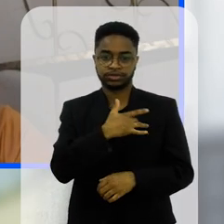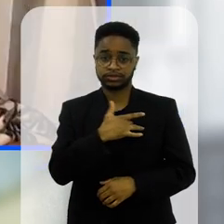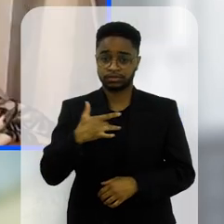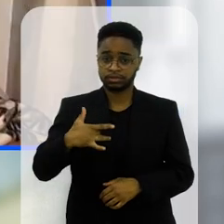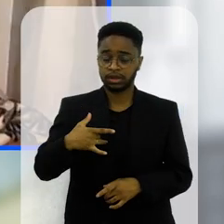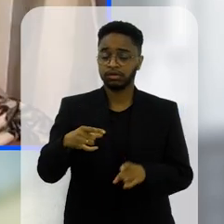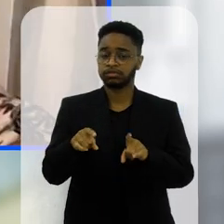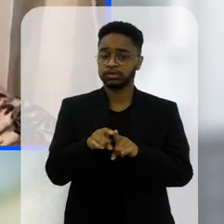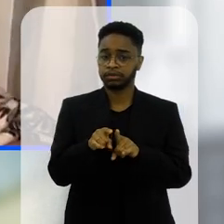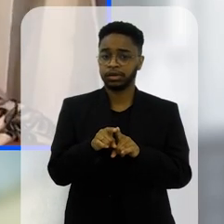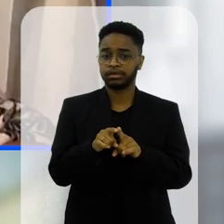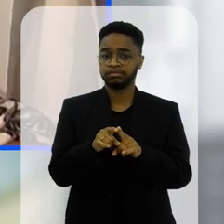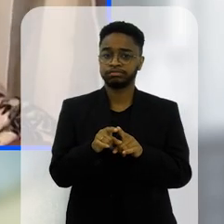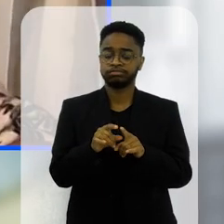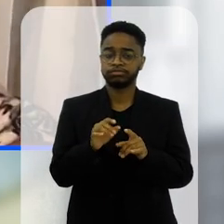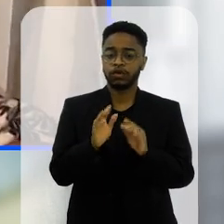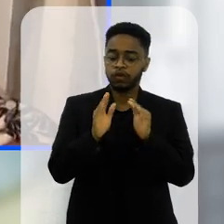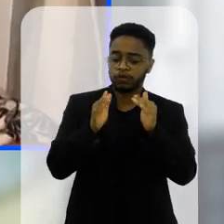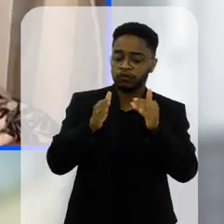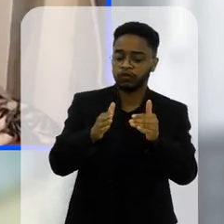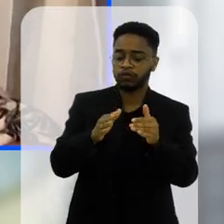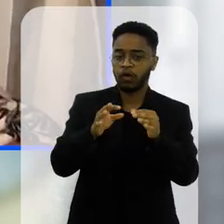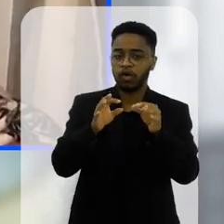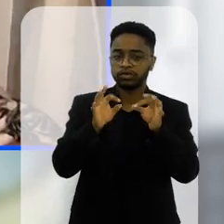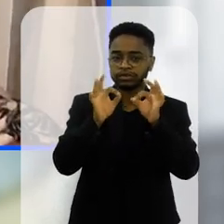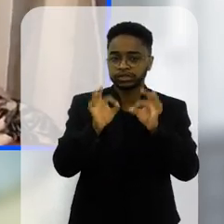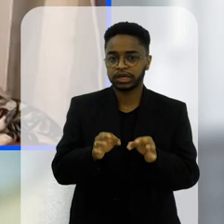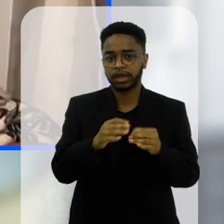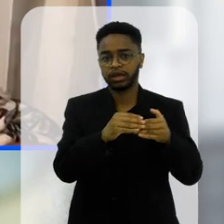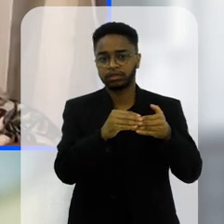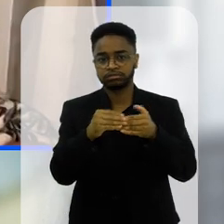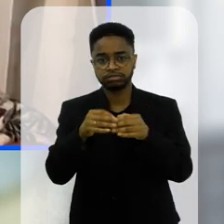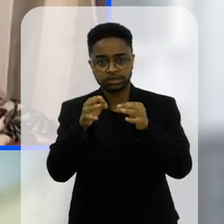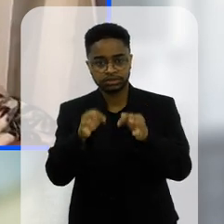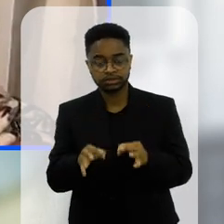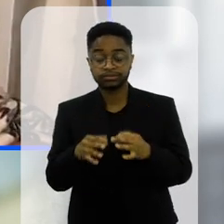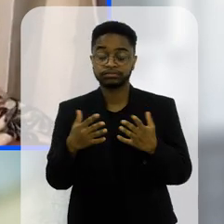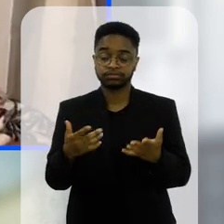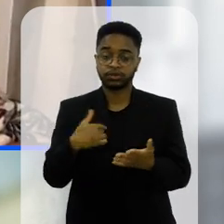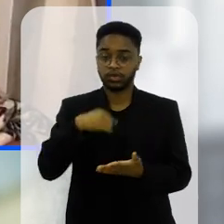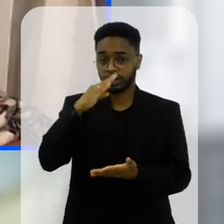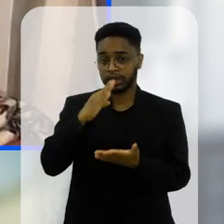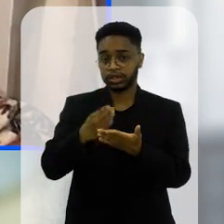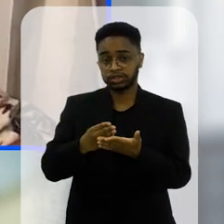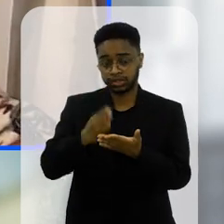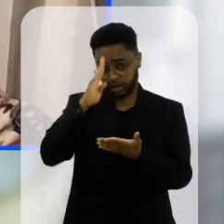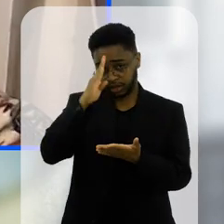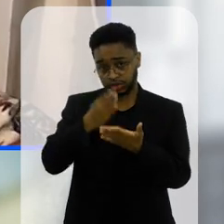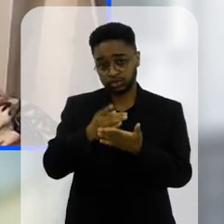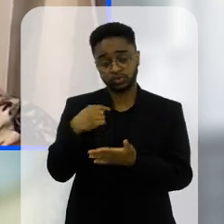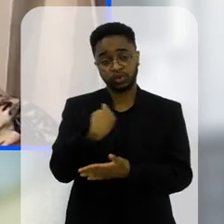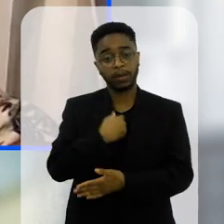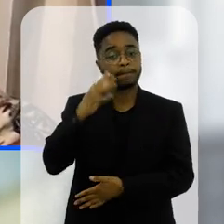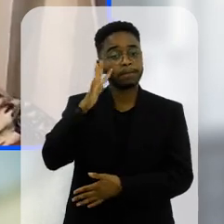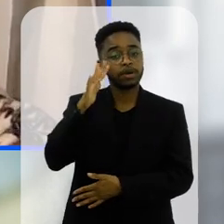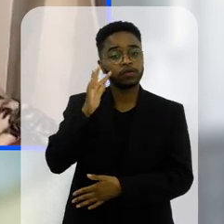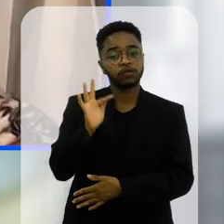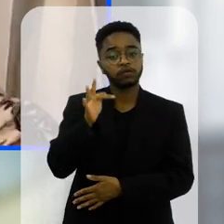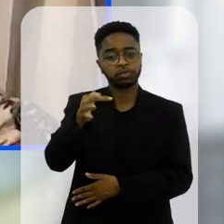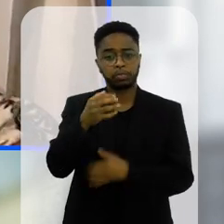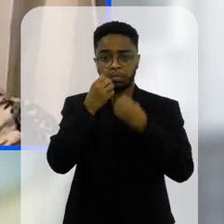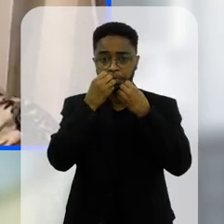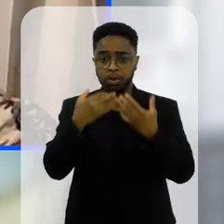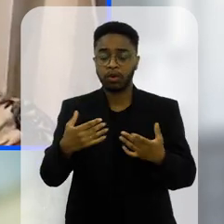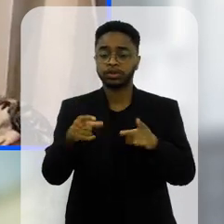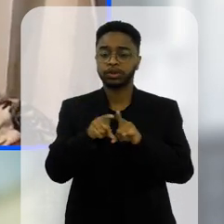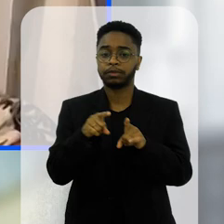saudável né ajustável direcionada então eu acho que a gente tem aí uma perspectiva de futuro muito boa e